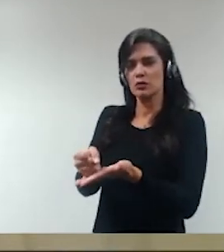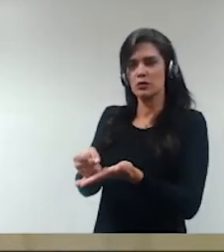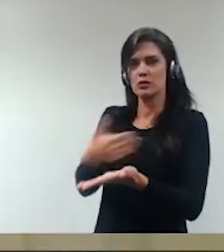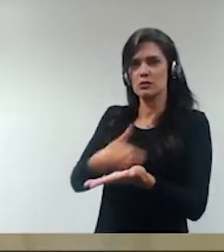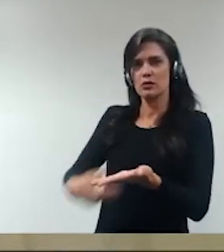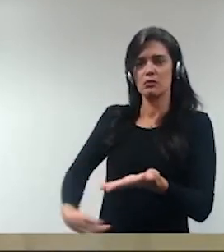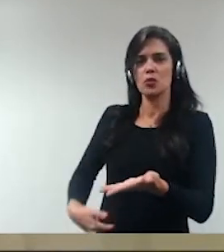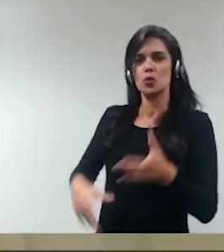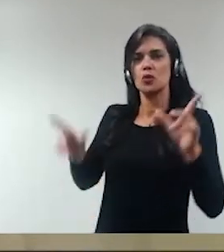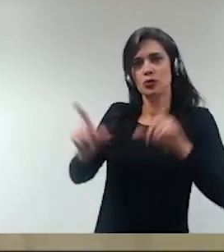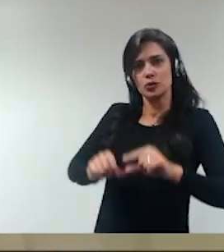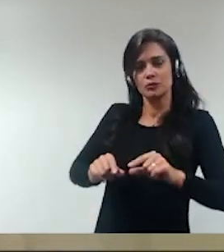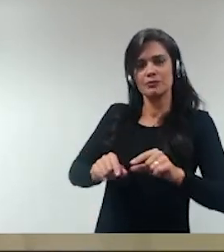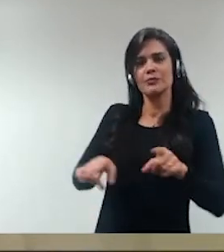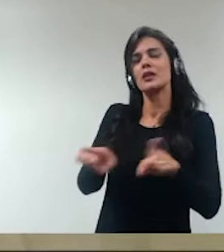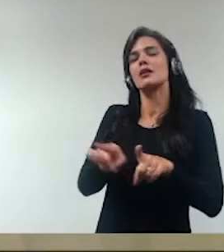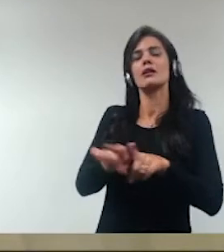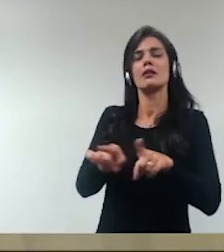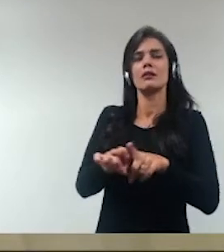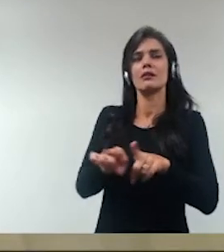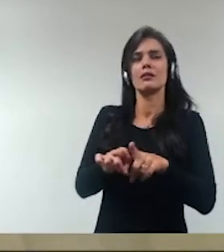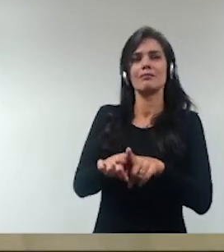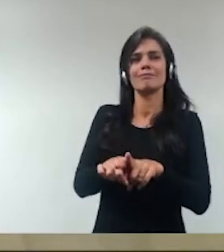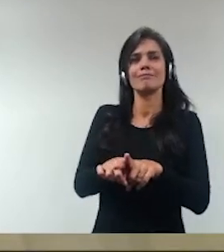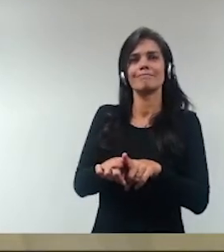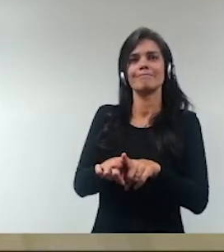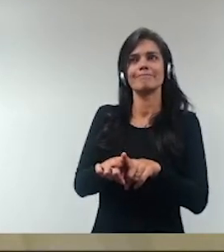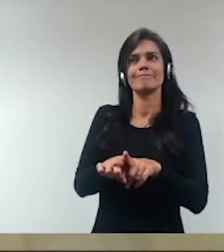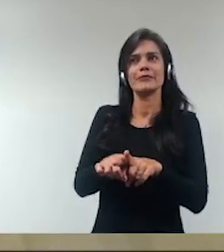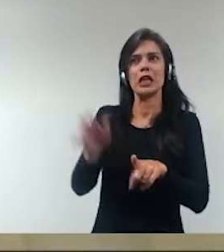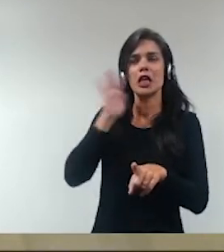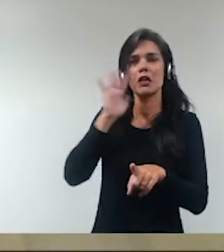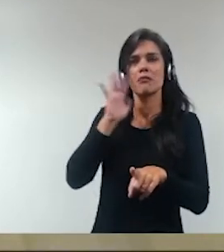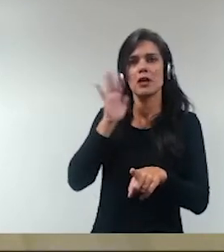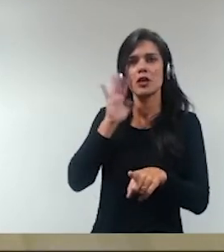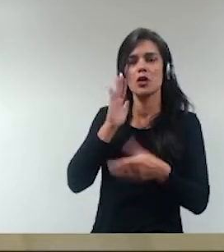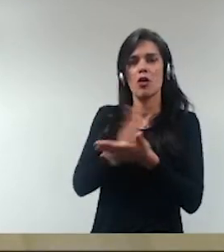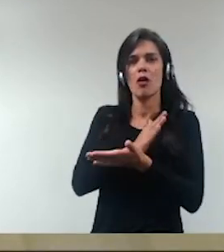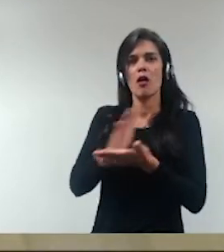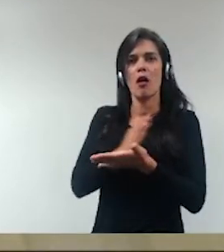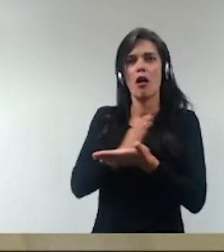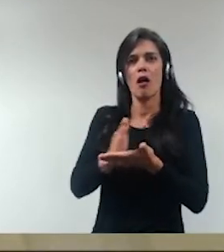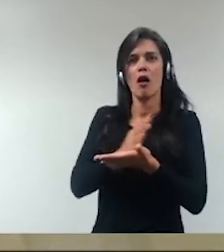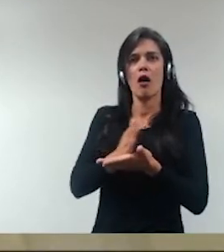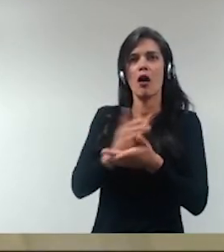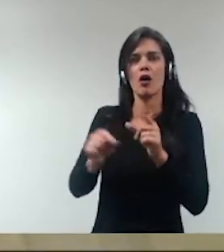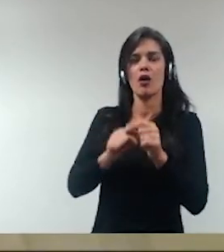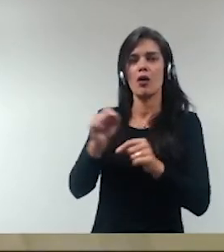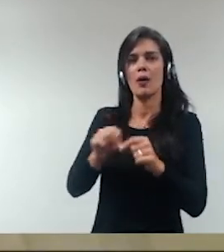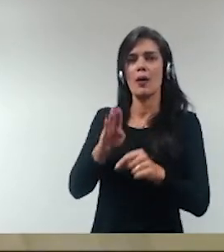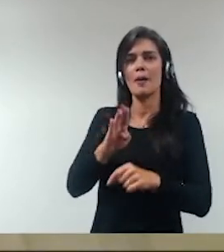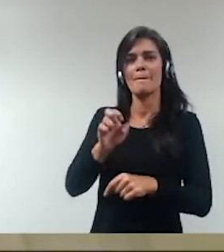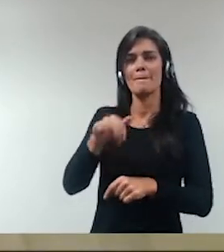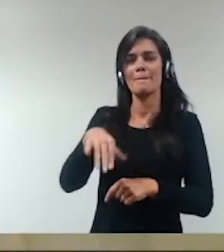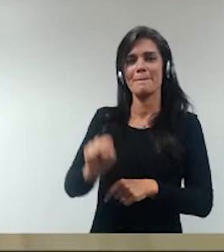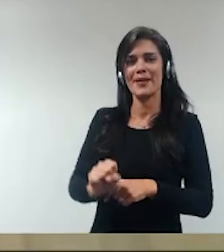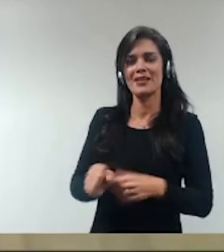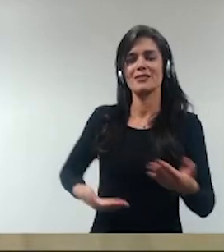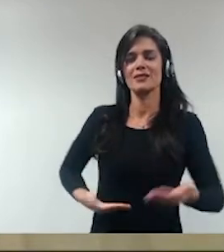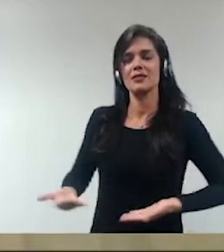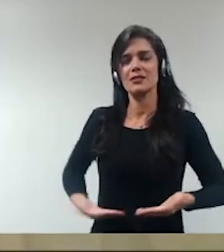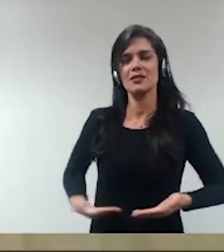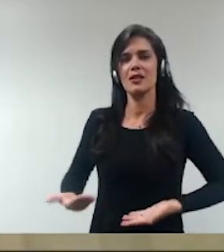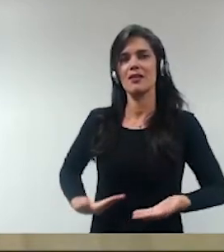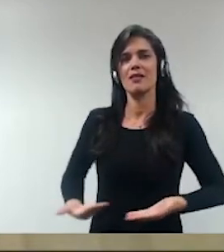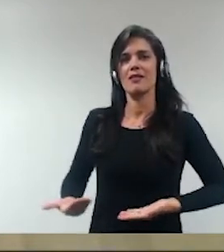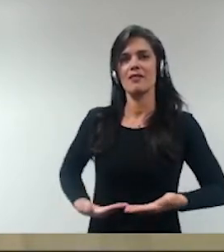e previu também hipóteses de requisições administrativas de bens e serviços. Isso trouxe preocupações